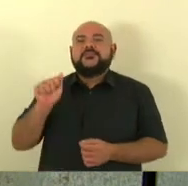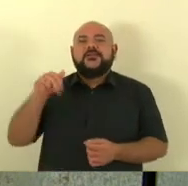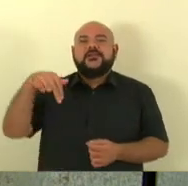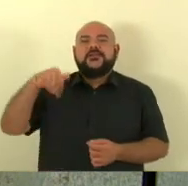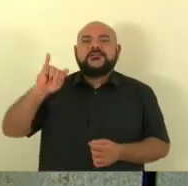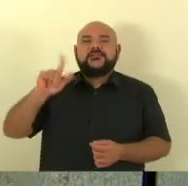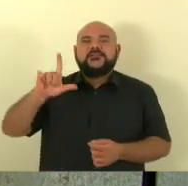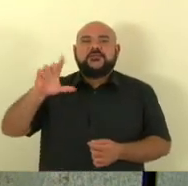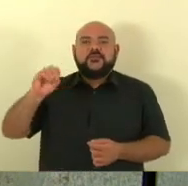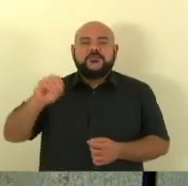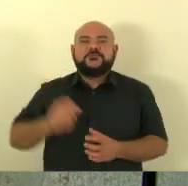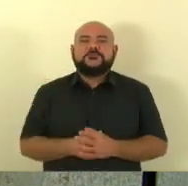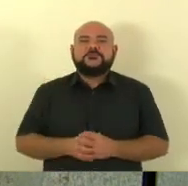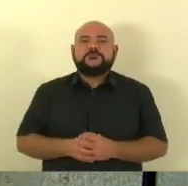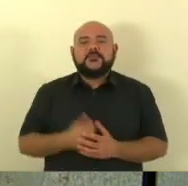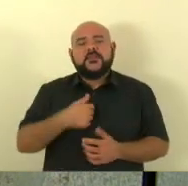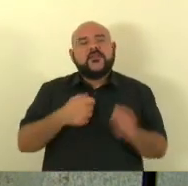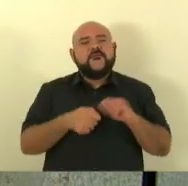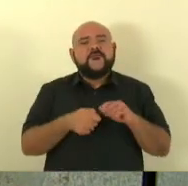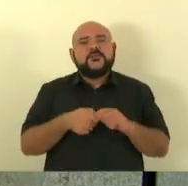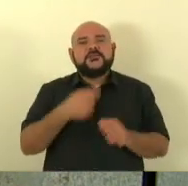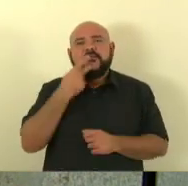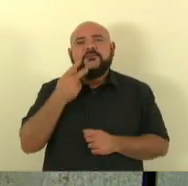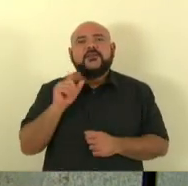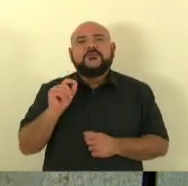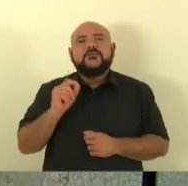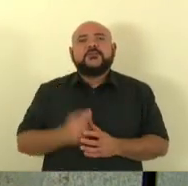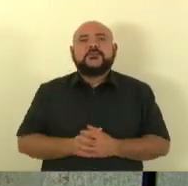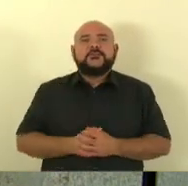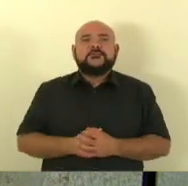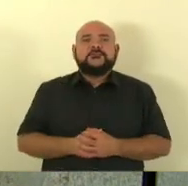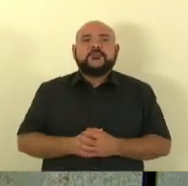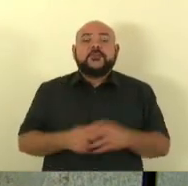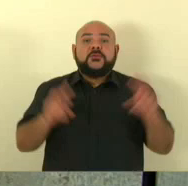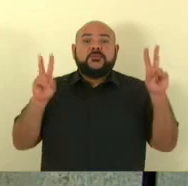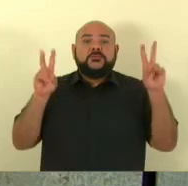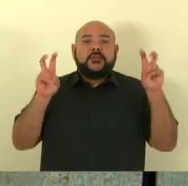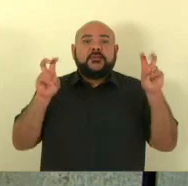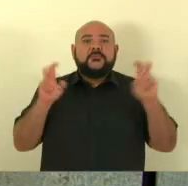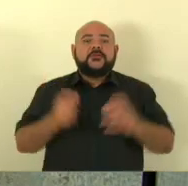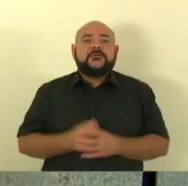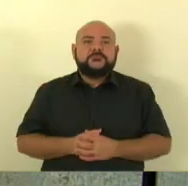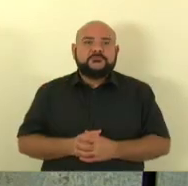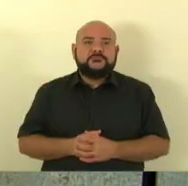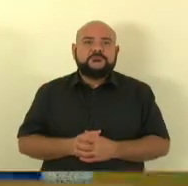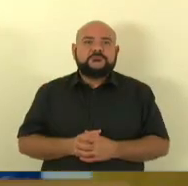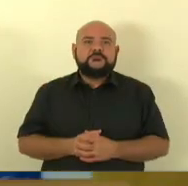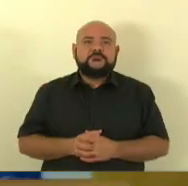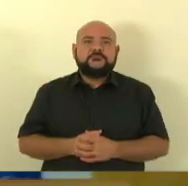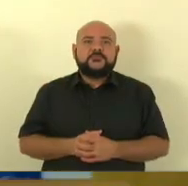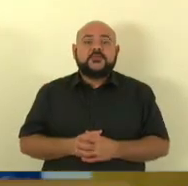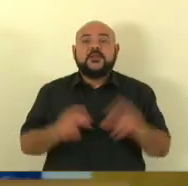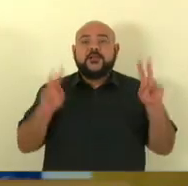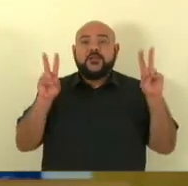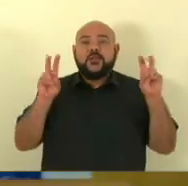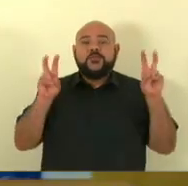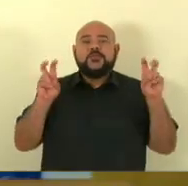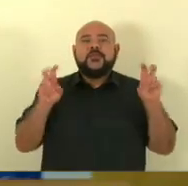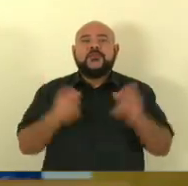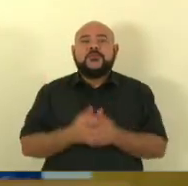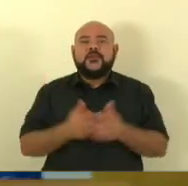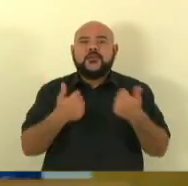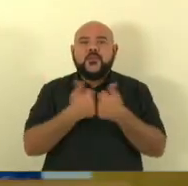eu ia fazer uma fala sobre um assunto hoje do Transcol de